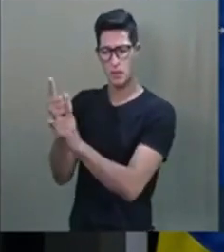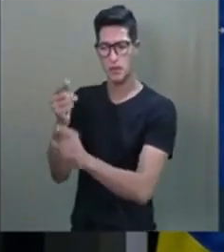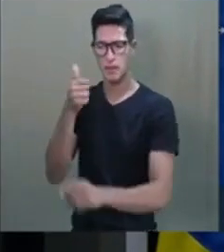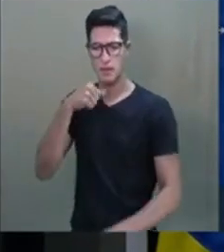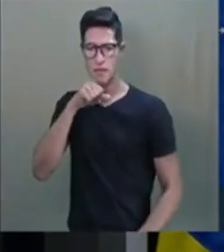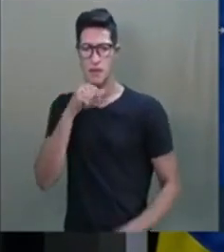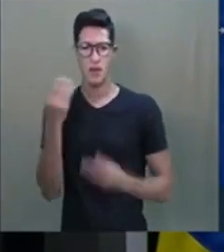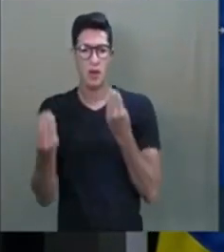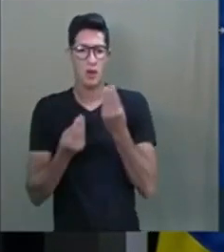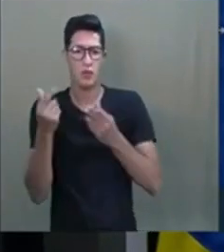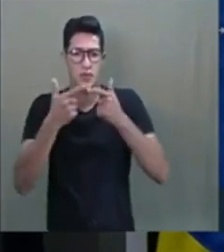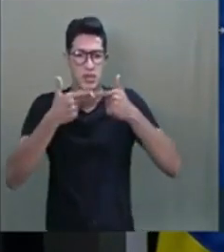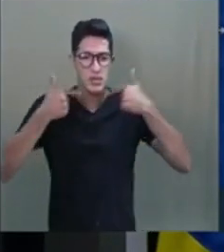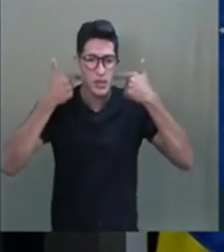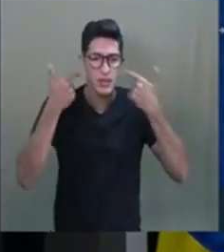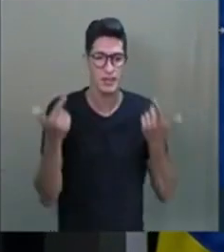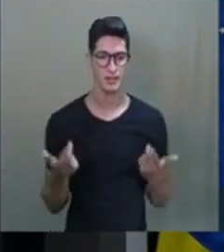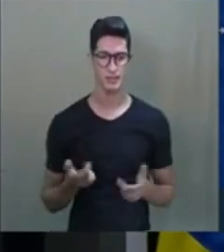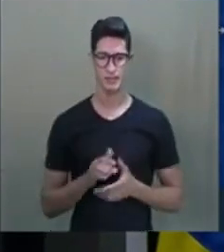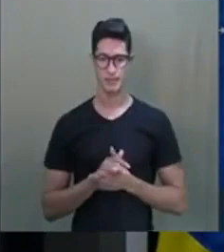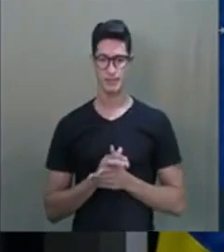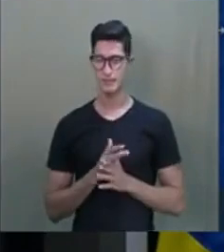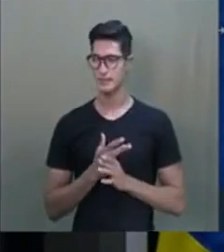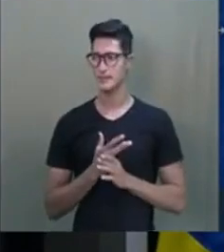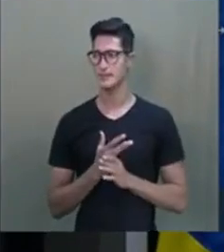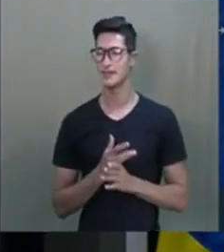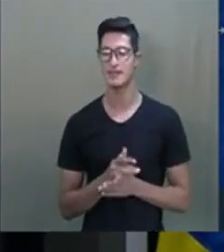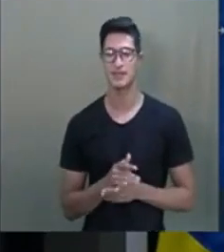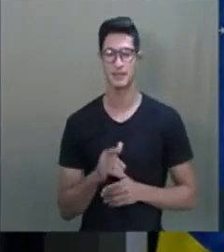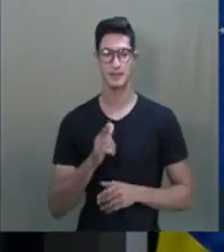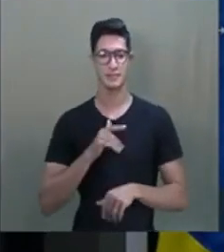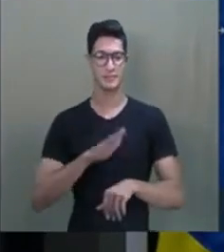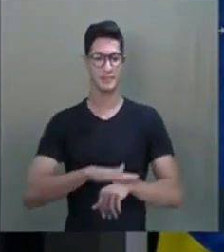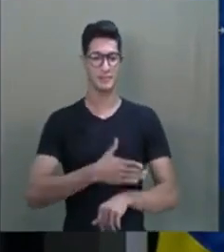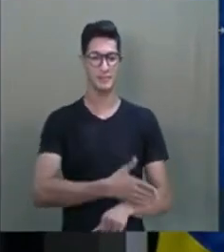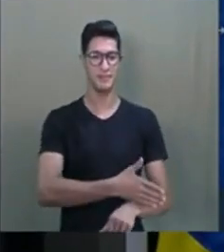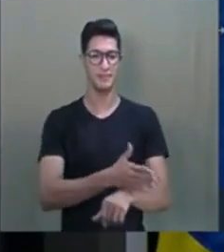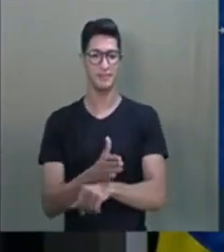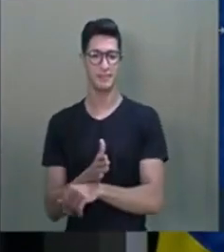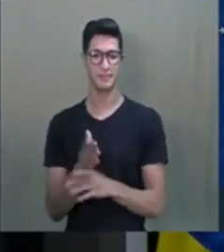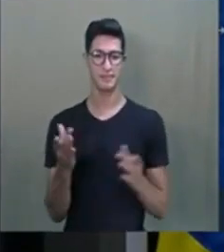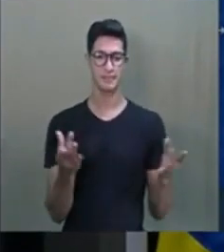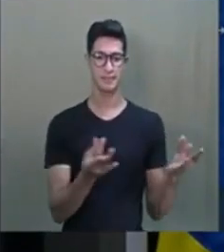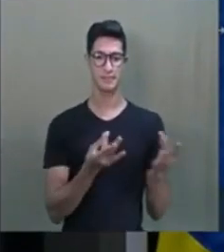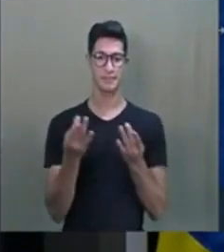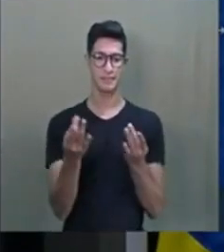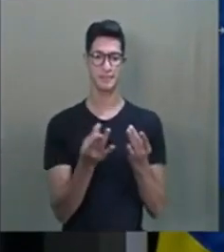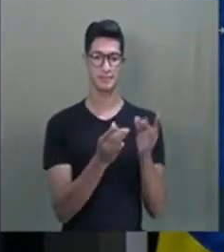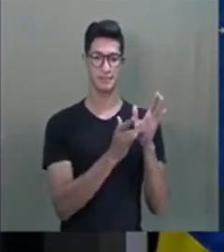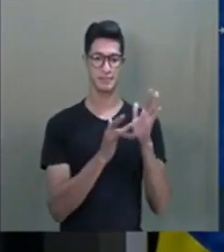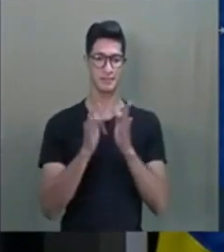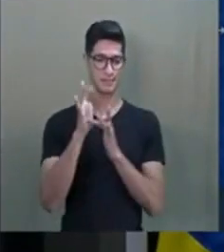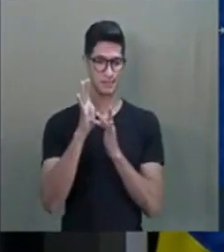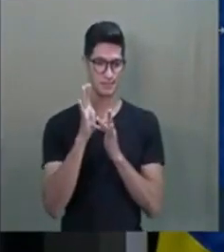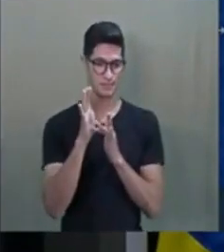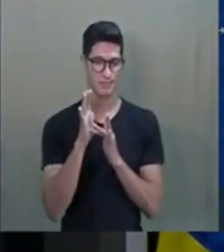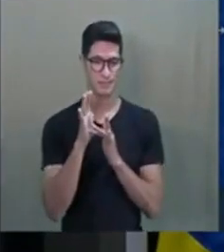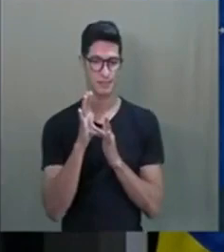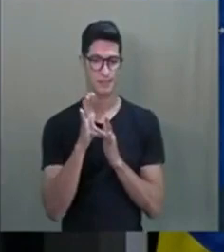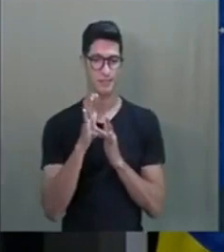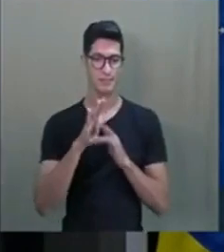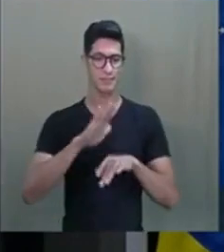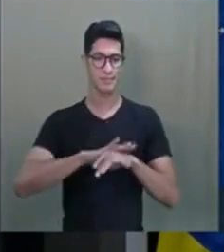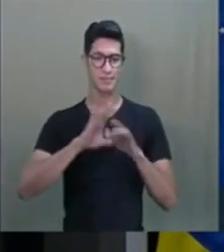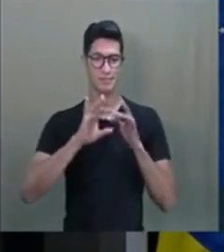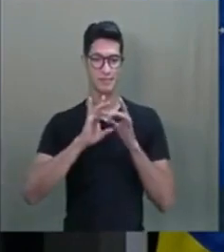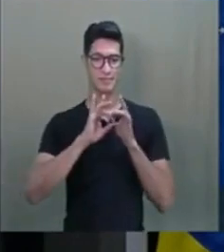porque olha como você sorri. Então, o tempo inteiro, ele estava conectado em Jesus. O tempo